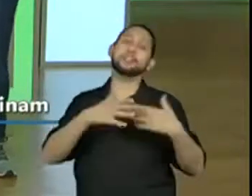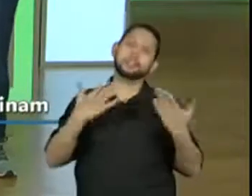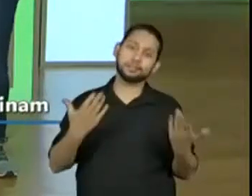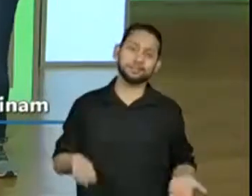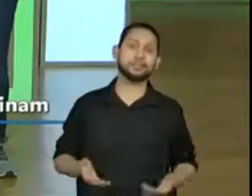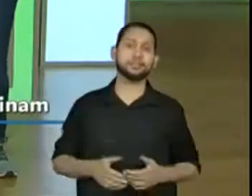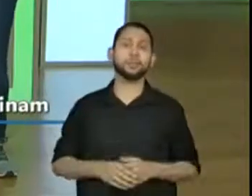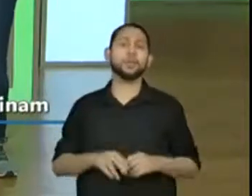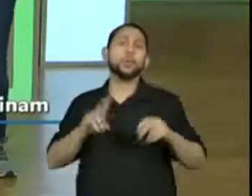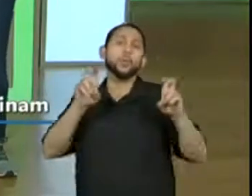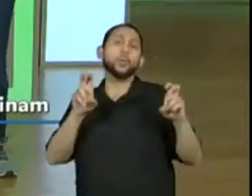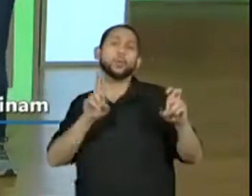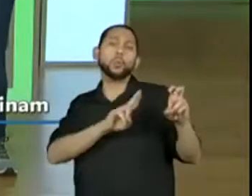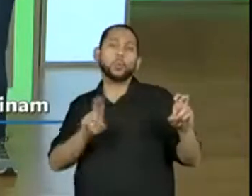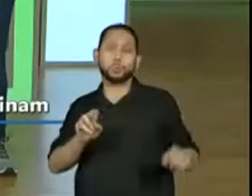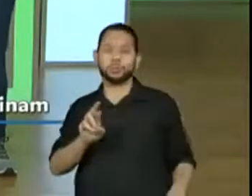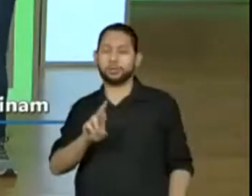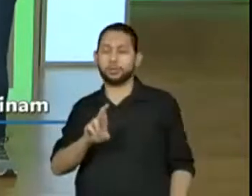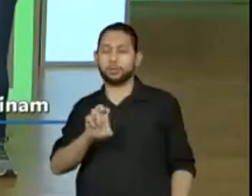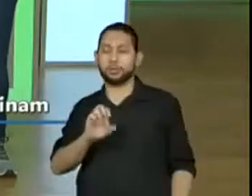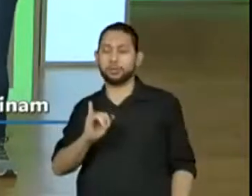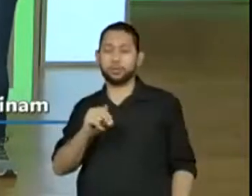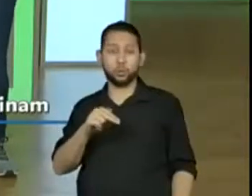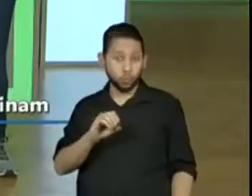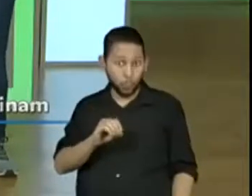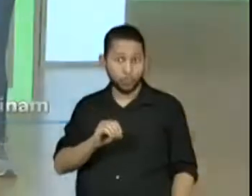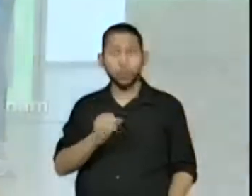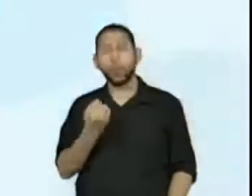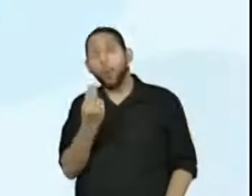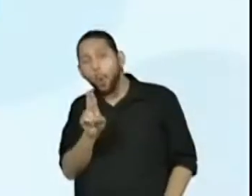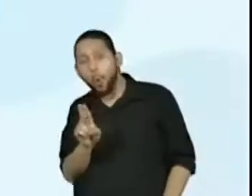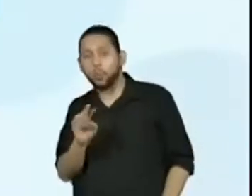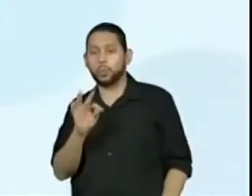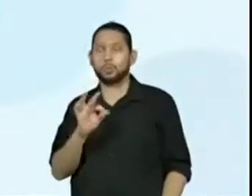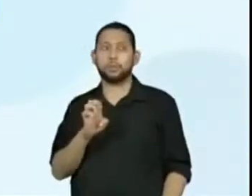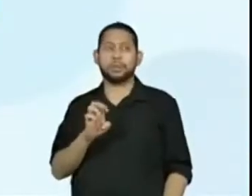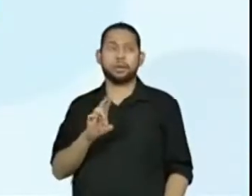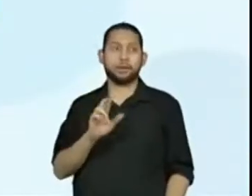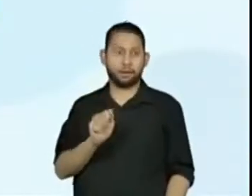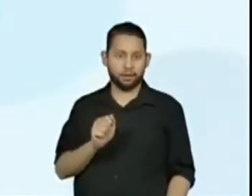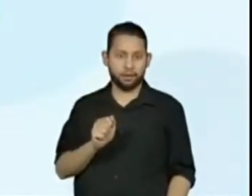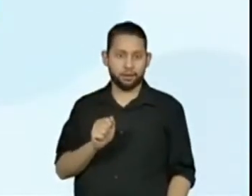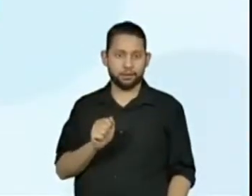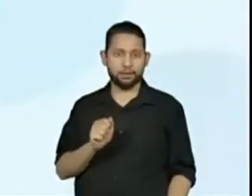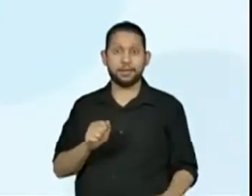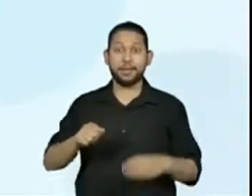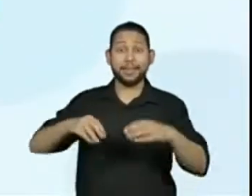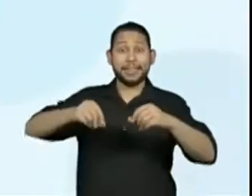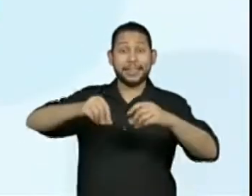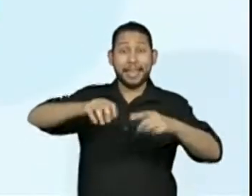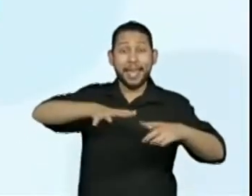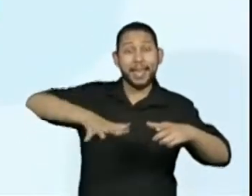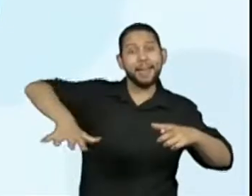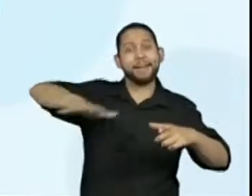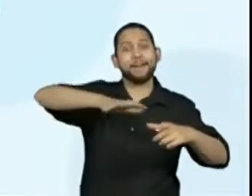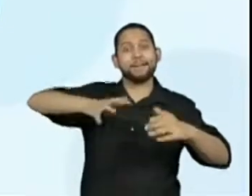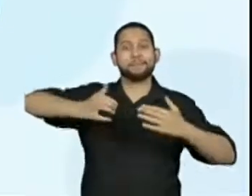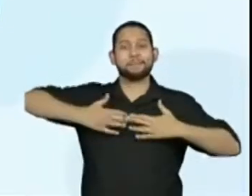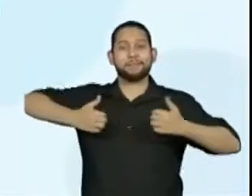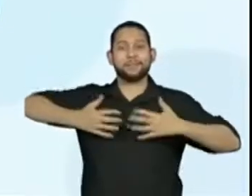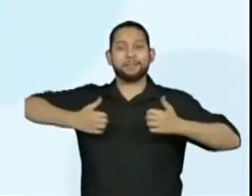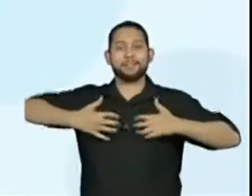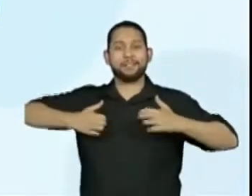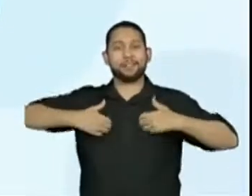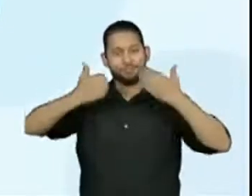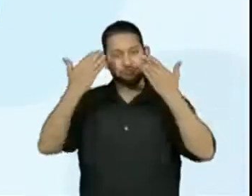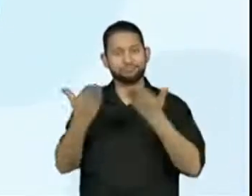professora Maria de Lourdes, corretíssima. Terra dos macacos, muito bem. Olha só, reino dos macacos. Na terra, no reino dos macacos, isso mesmo,